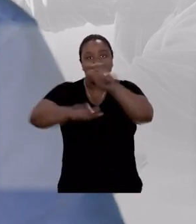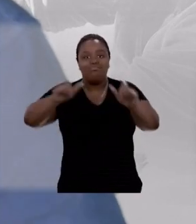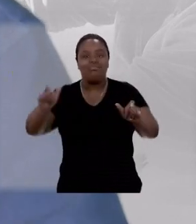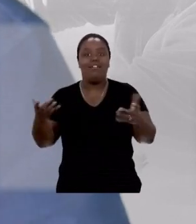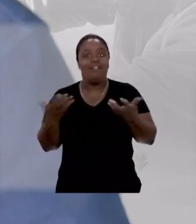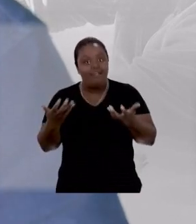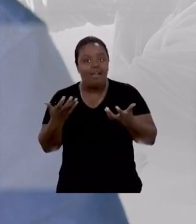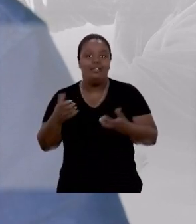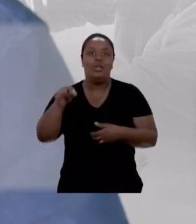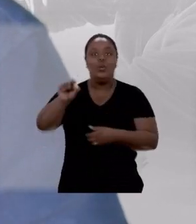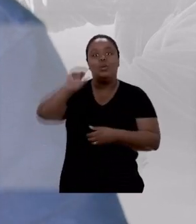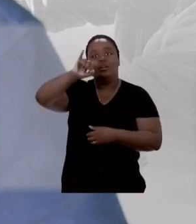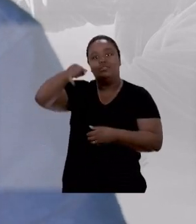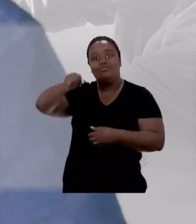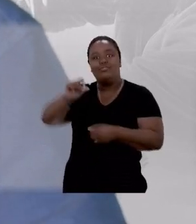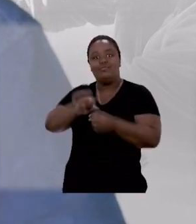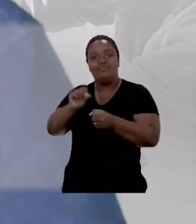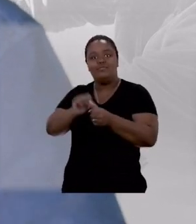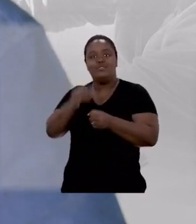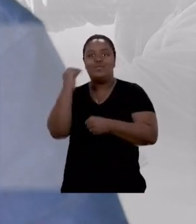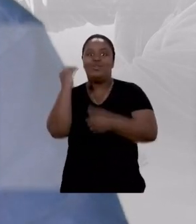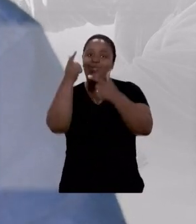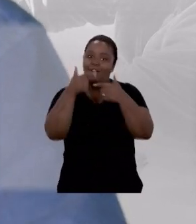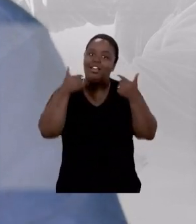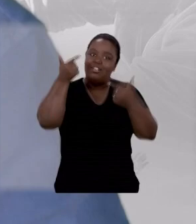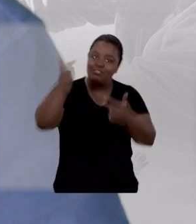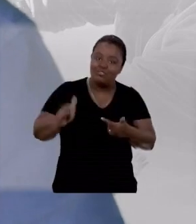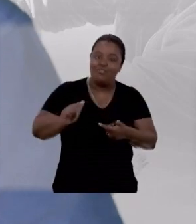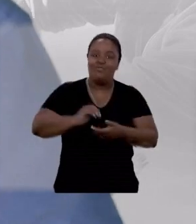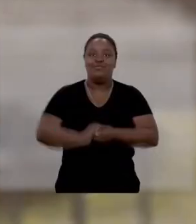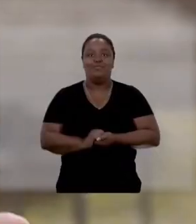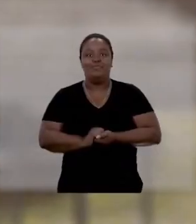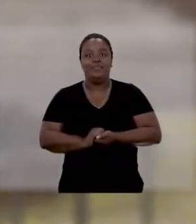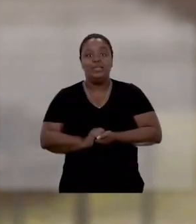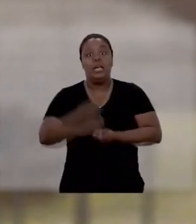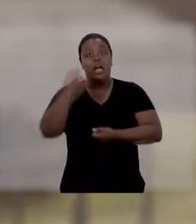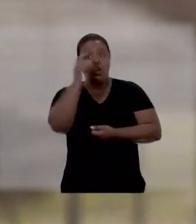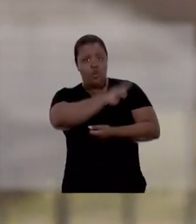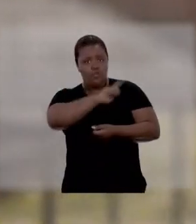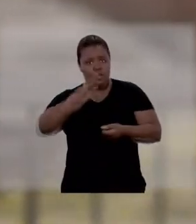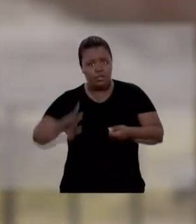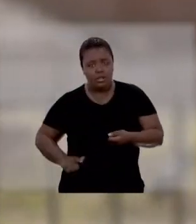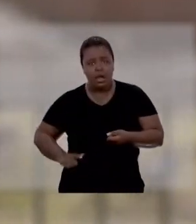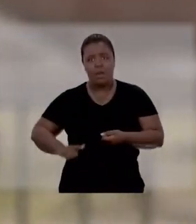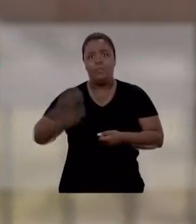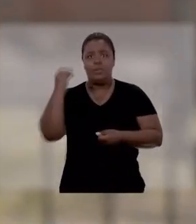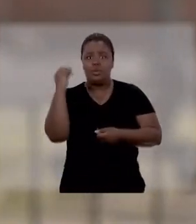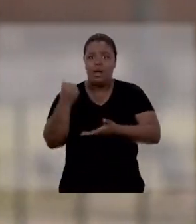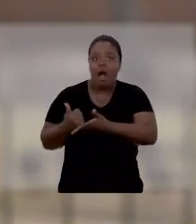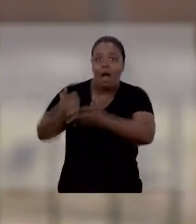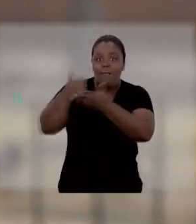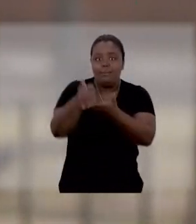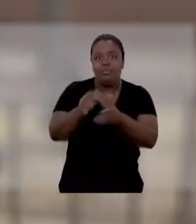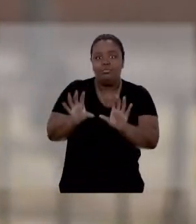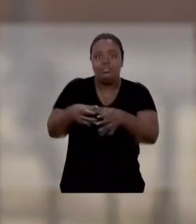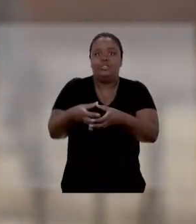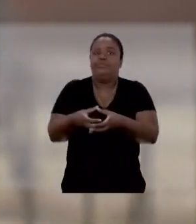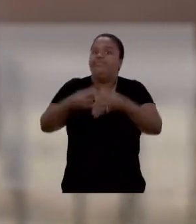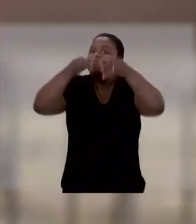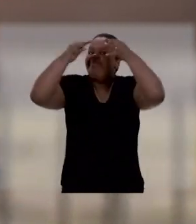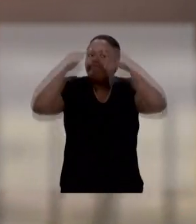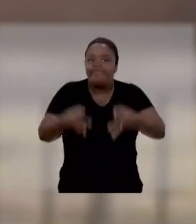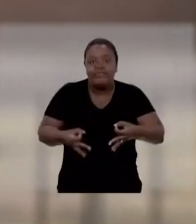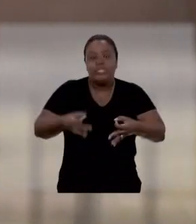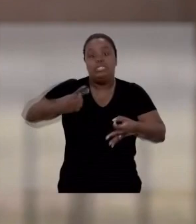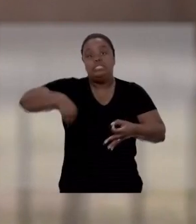quer. É isso que a Juliana vai fazer para uma Porto Alegre de novo. Governar Porto Alegre com o apoio desse time é a